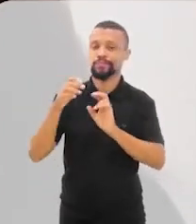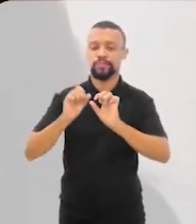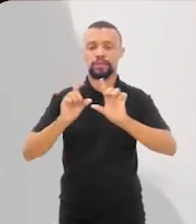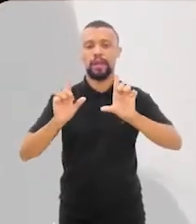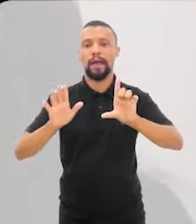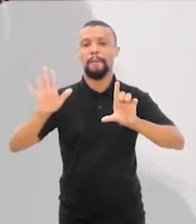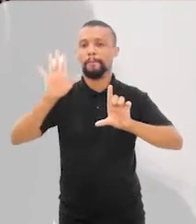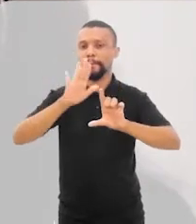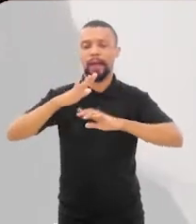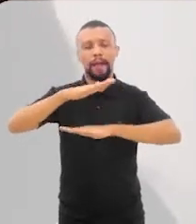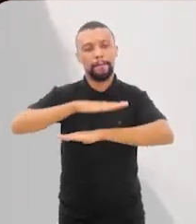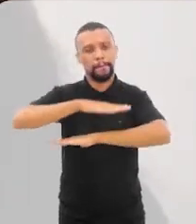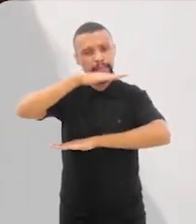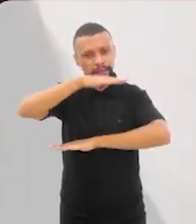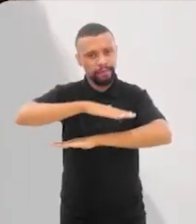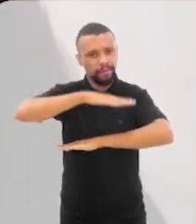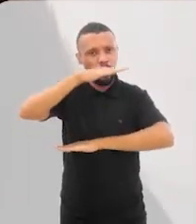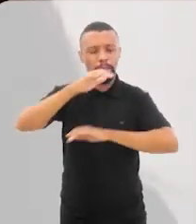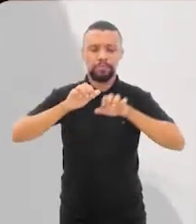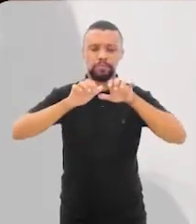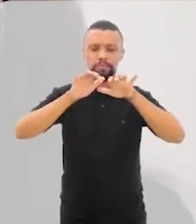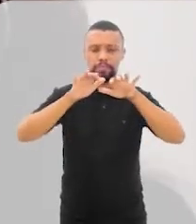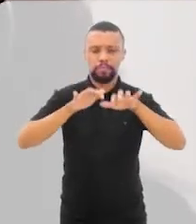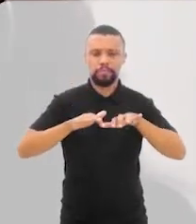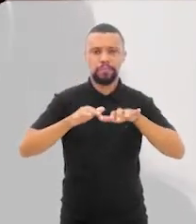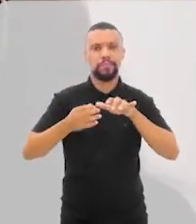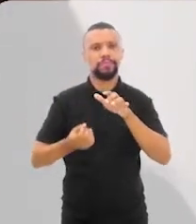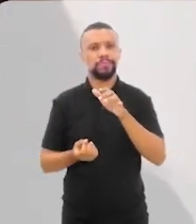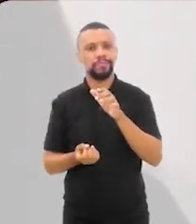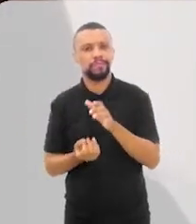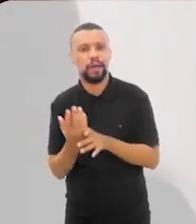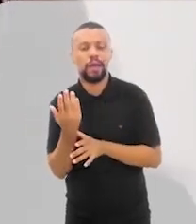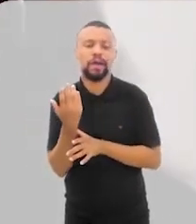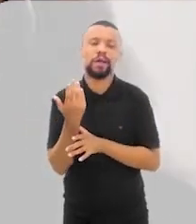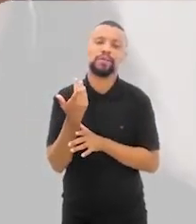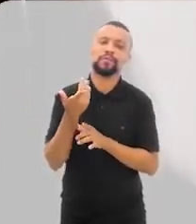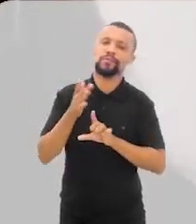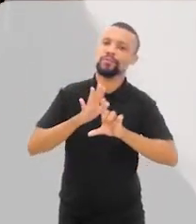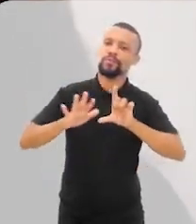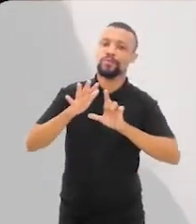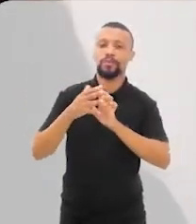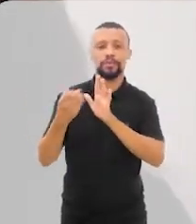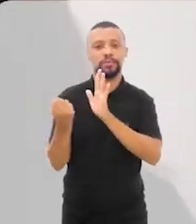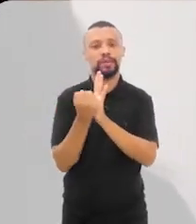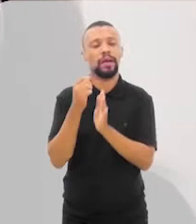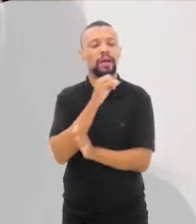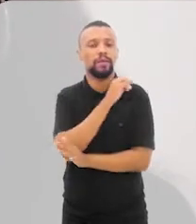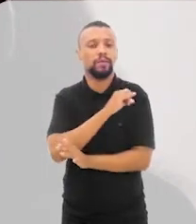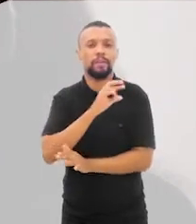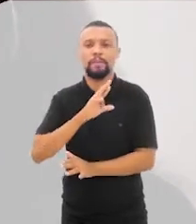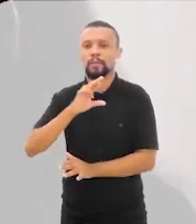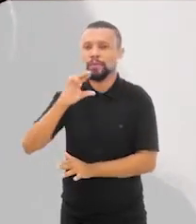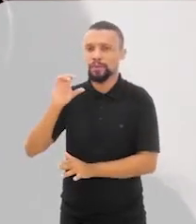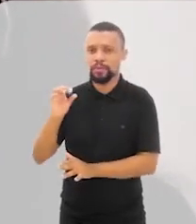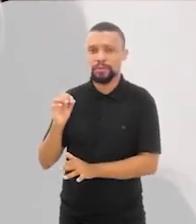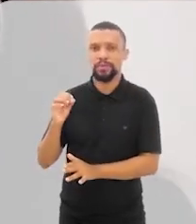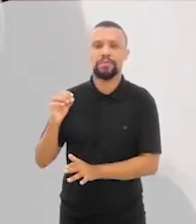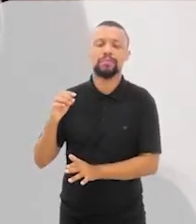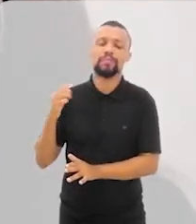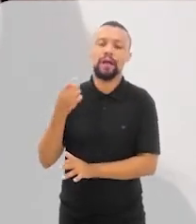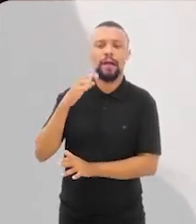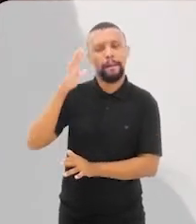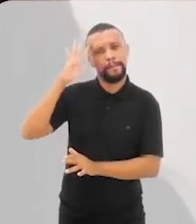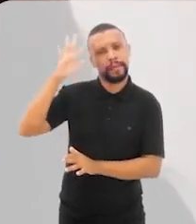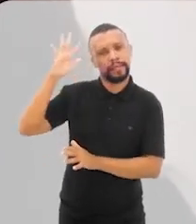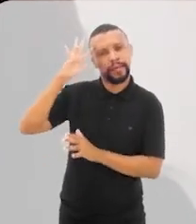que a plataforma, essa ideia de fazer o levantamento do observatório, tudo mais, é deixar um legado para o Estado do Rio, para